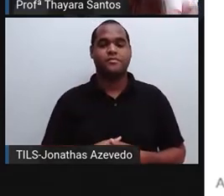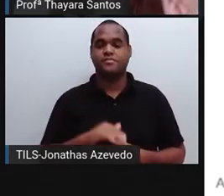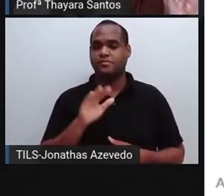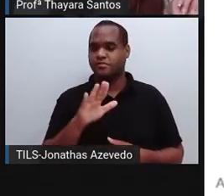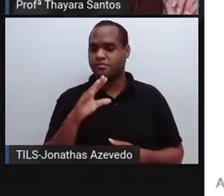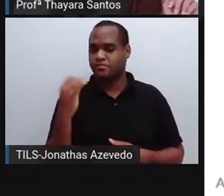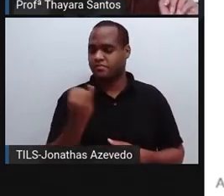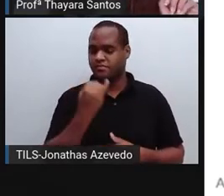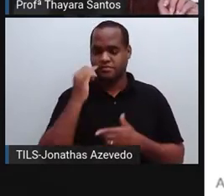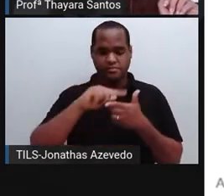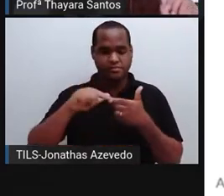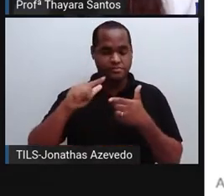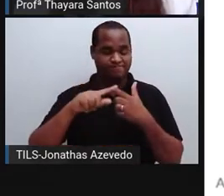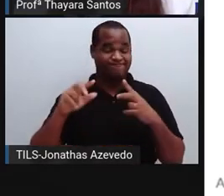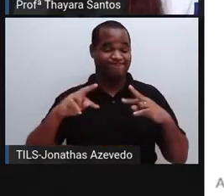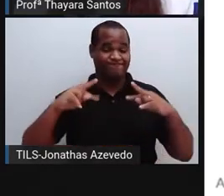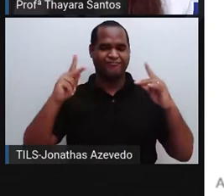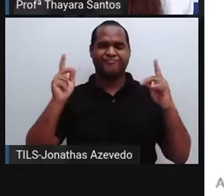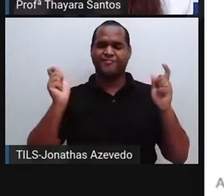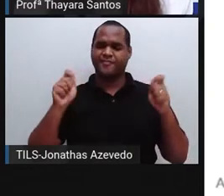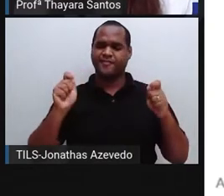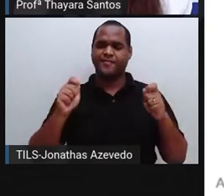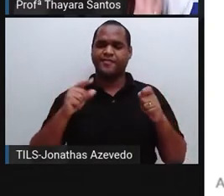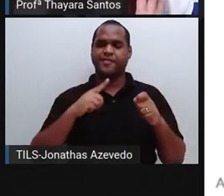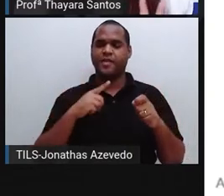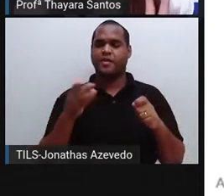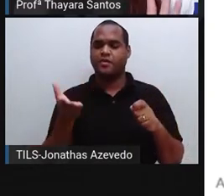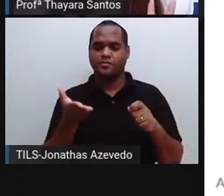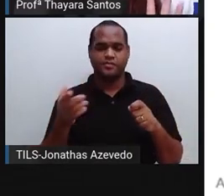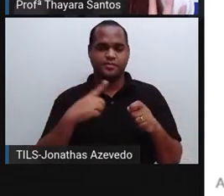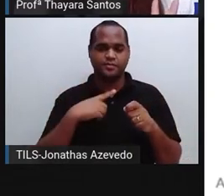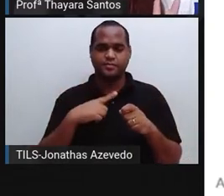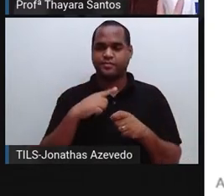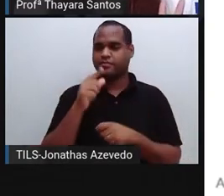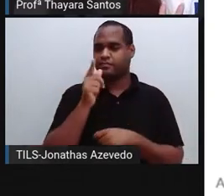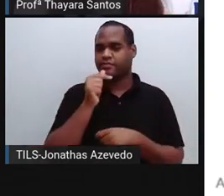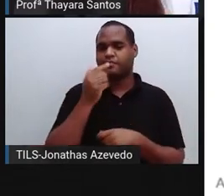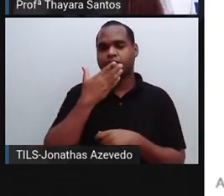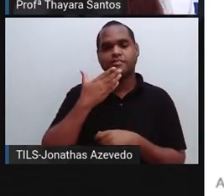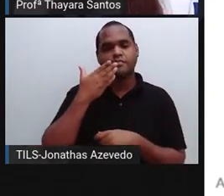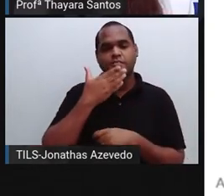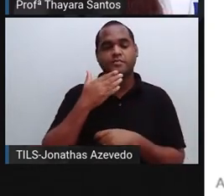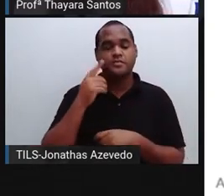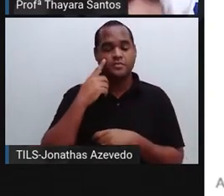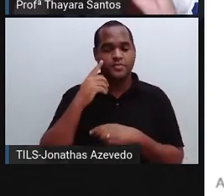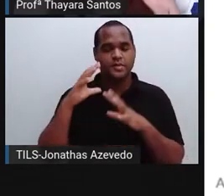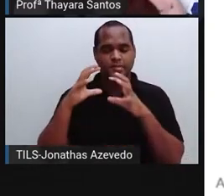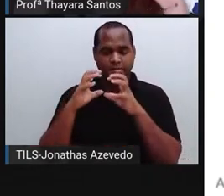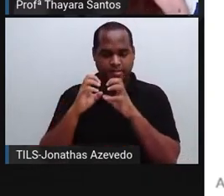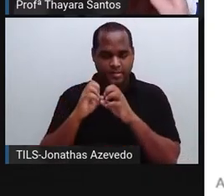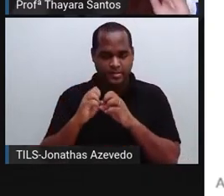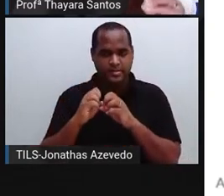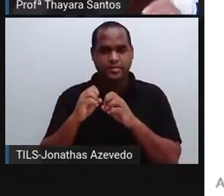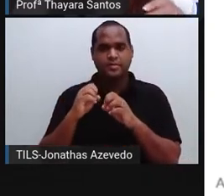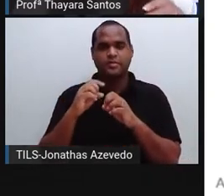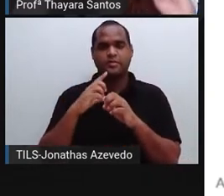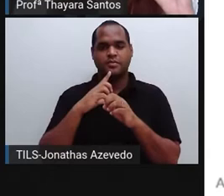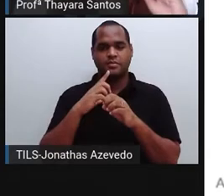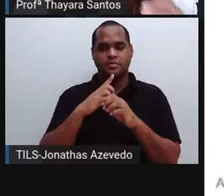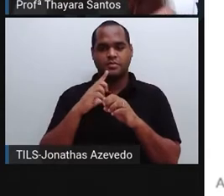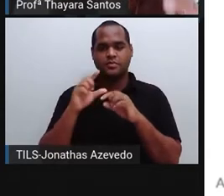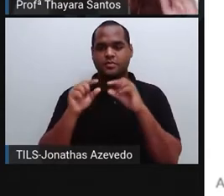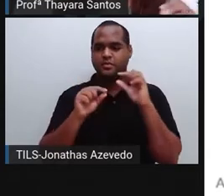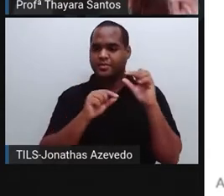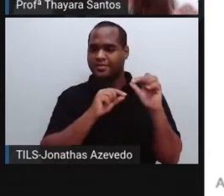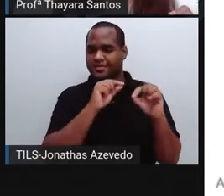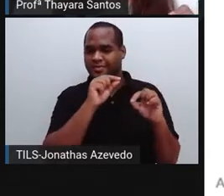coisa é mais problemática ainda. Porque quando a gente pega toda a água doce que a gente tem no planeta, que já é pouca, e vai ver de